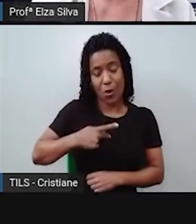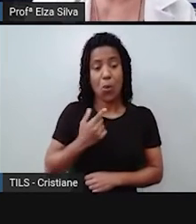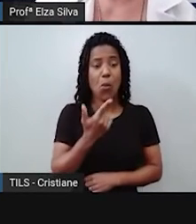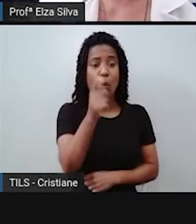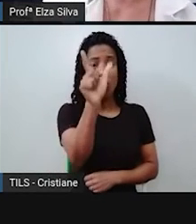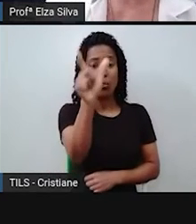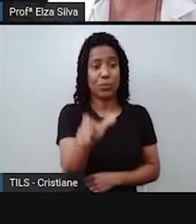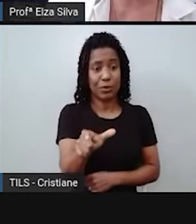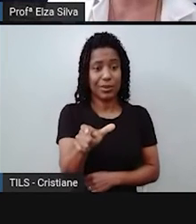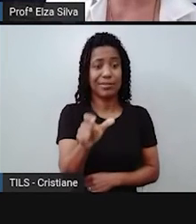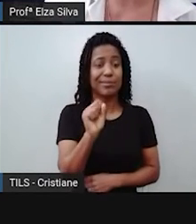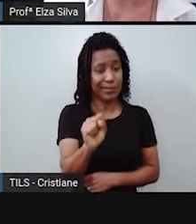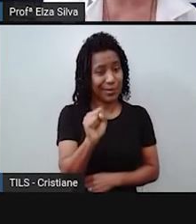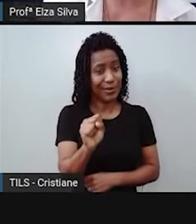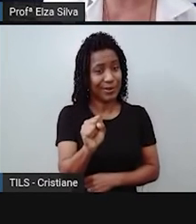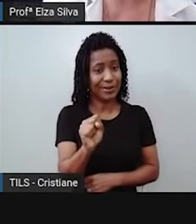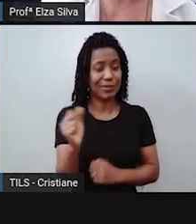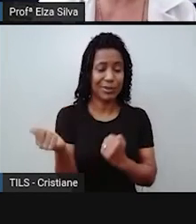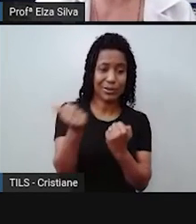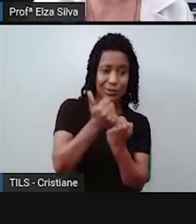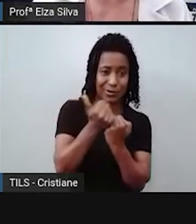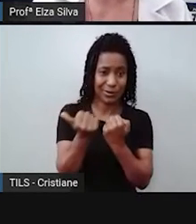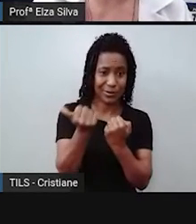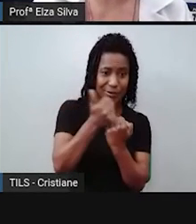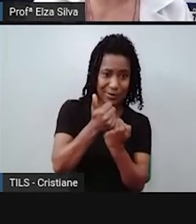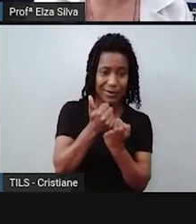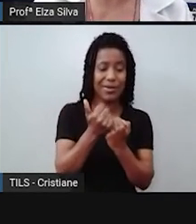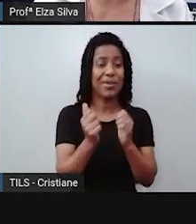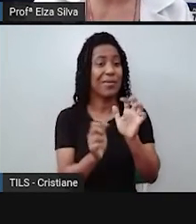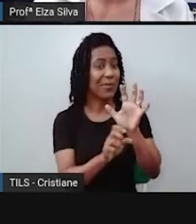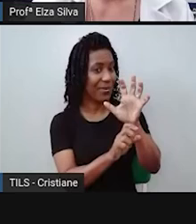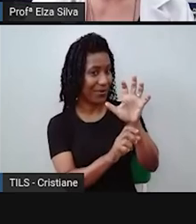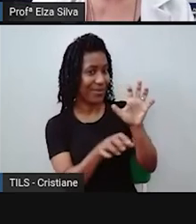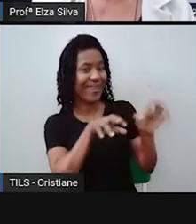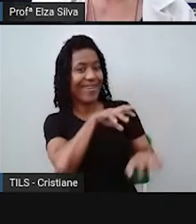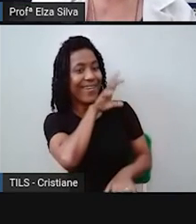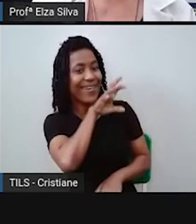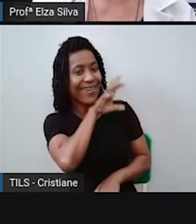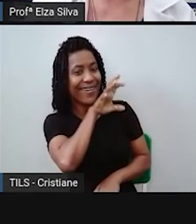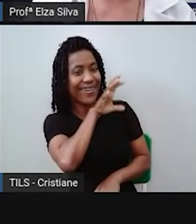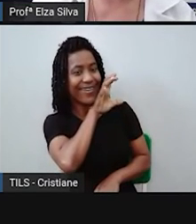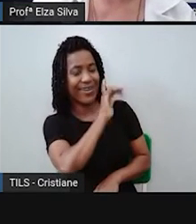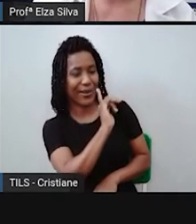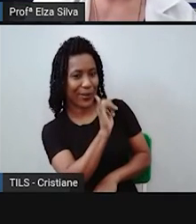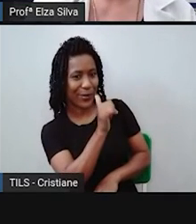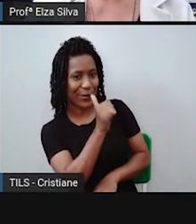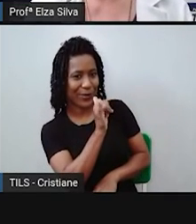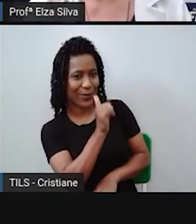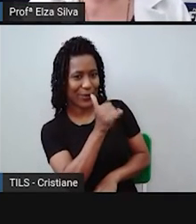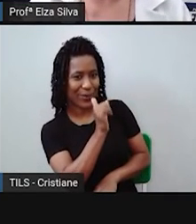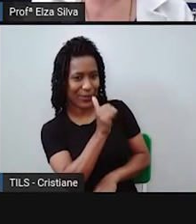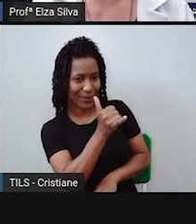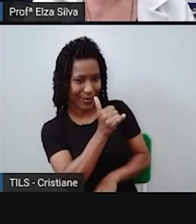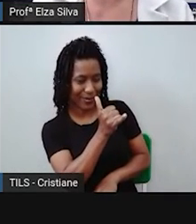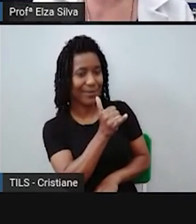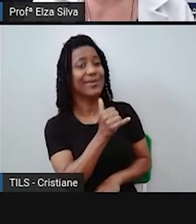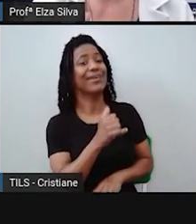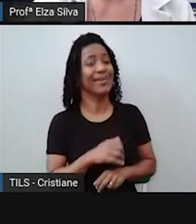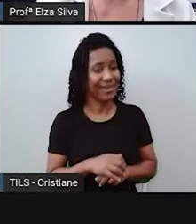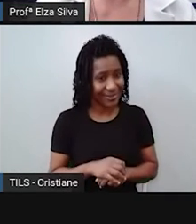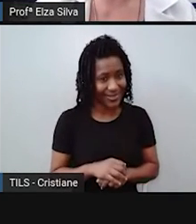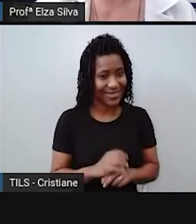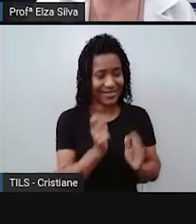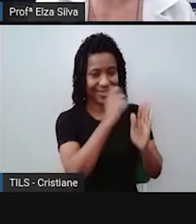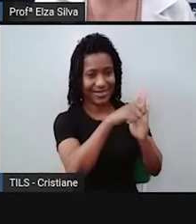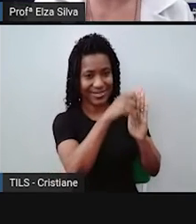mas substitua os personagens por animais, certo? e não se esqueça de no final da narrativa